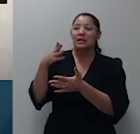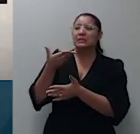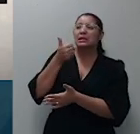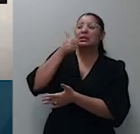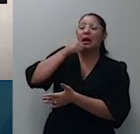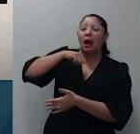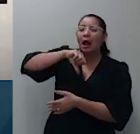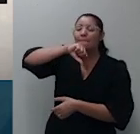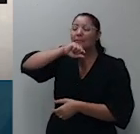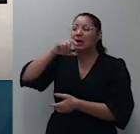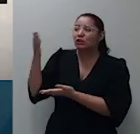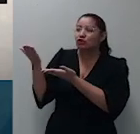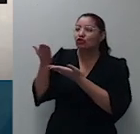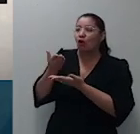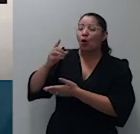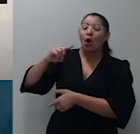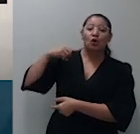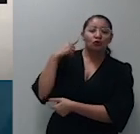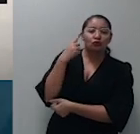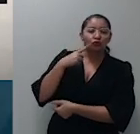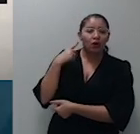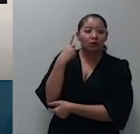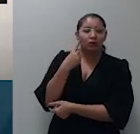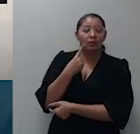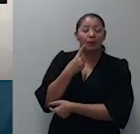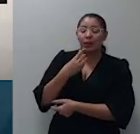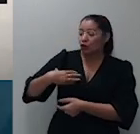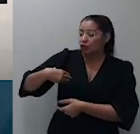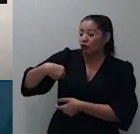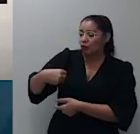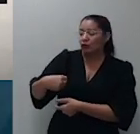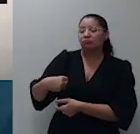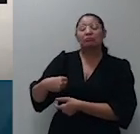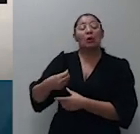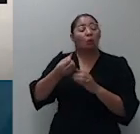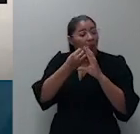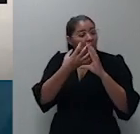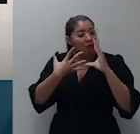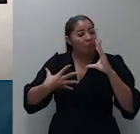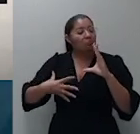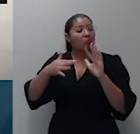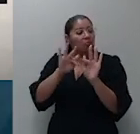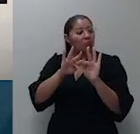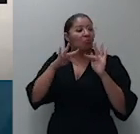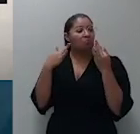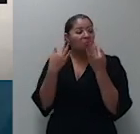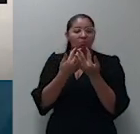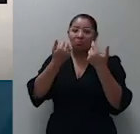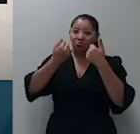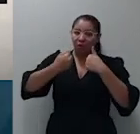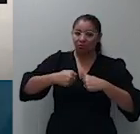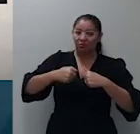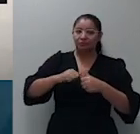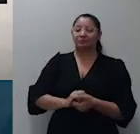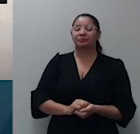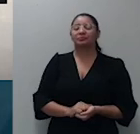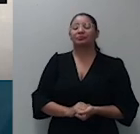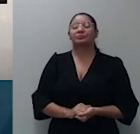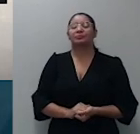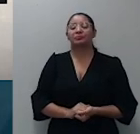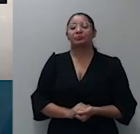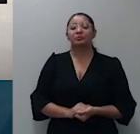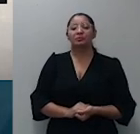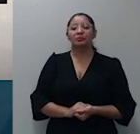defesa dos interesses patrimonio de seus filhos configura exercício do poder familiar ponto quatro não se tem nos autos